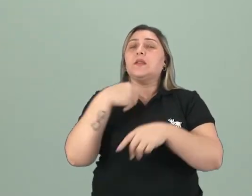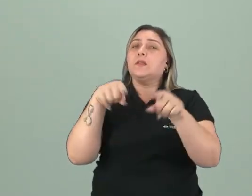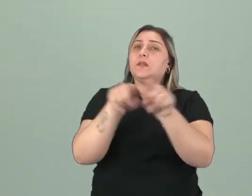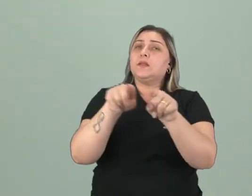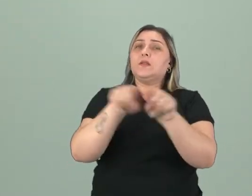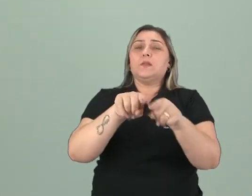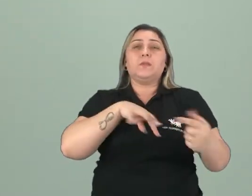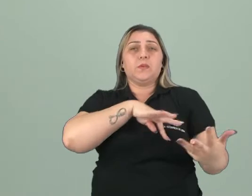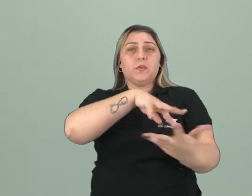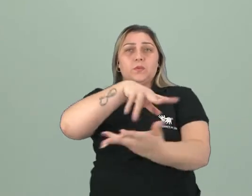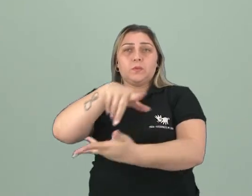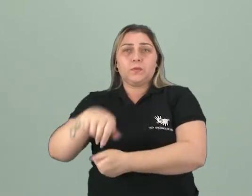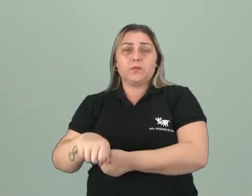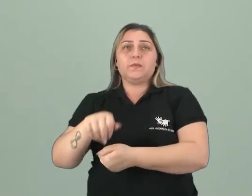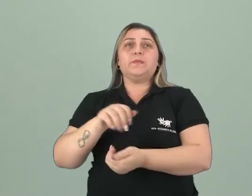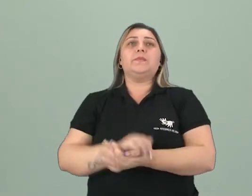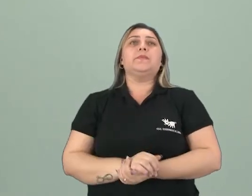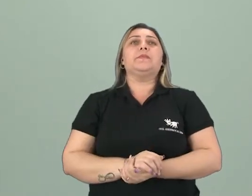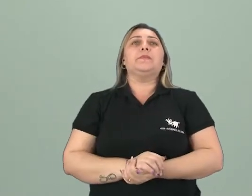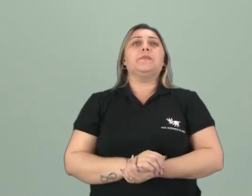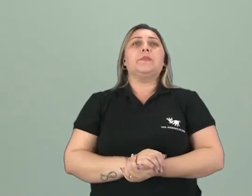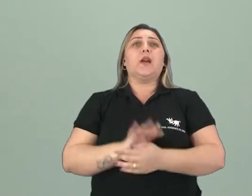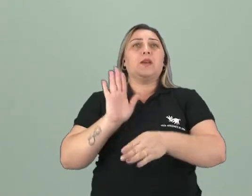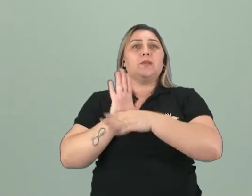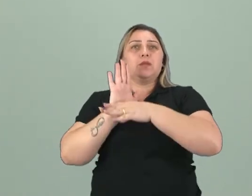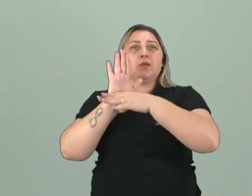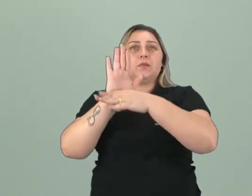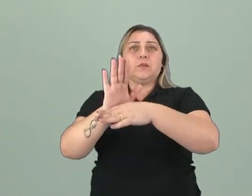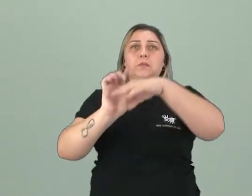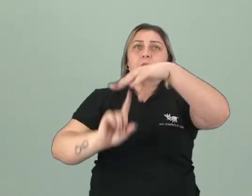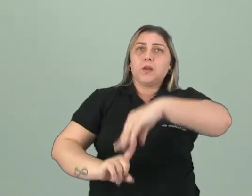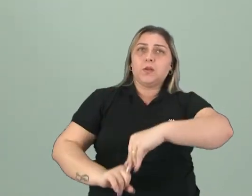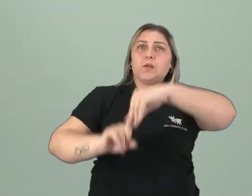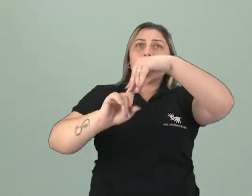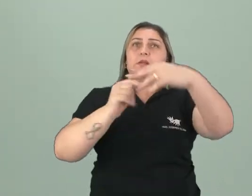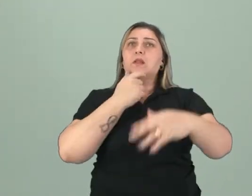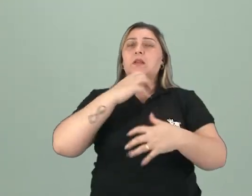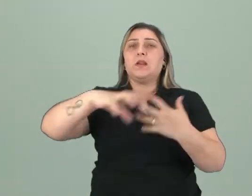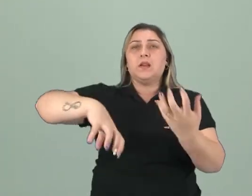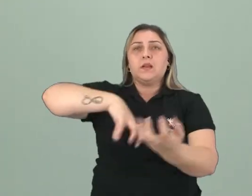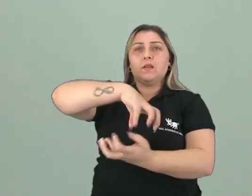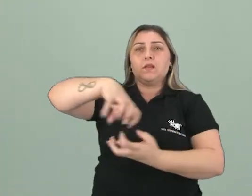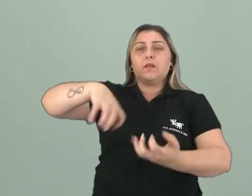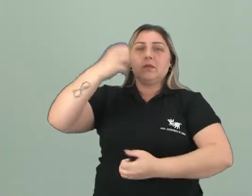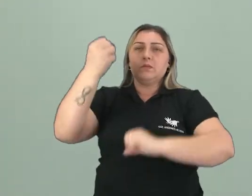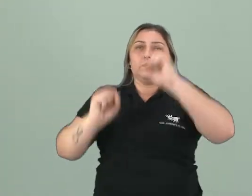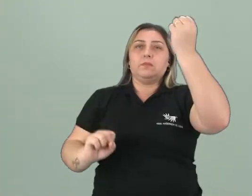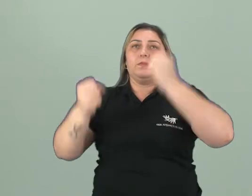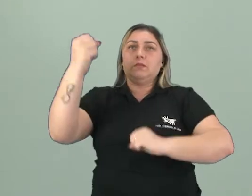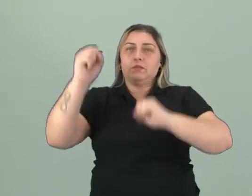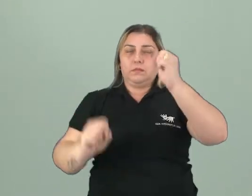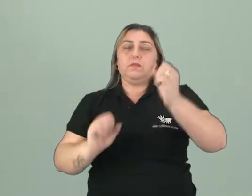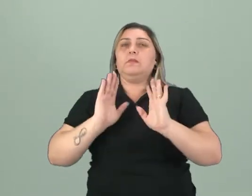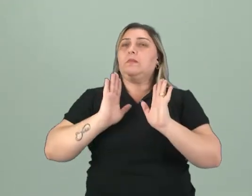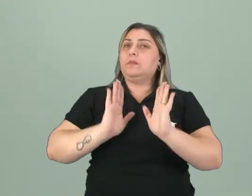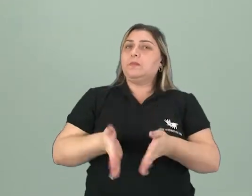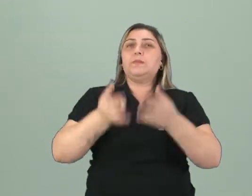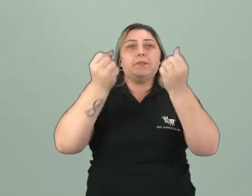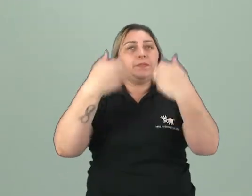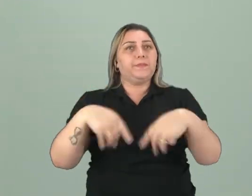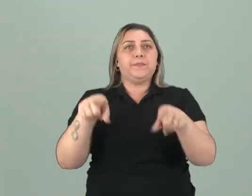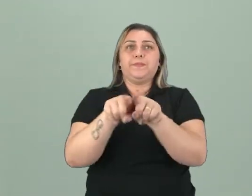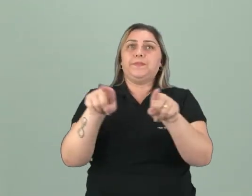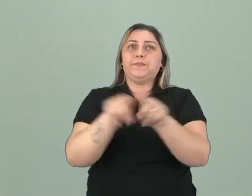também no mundo inteiro. Contribuiu para o pioneirismo da Inglaterra na Revolução Industrial, como a gente também já